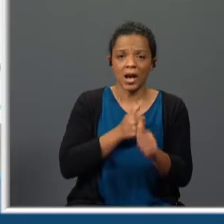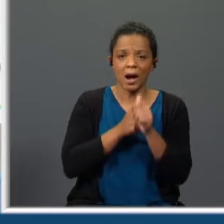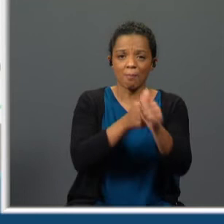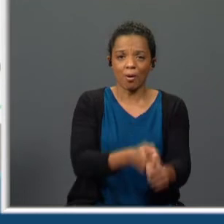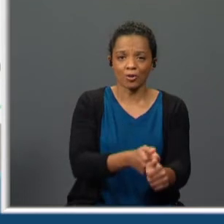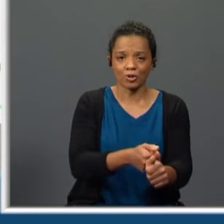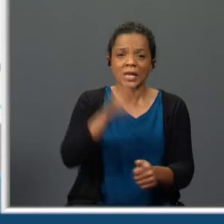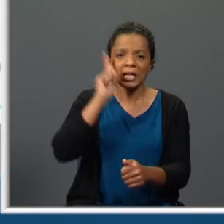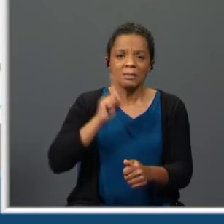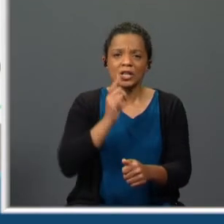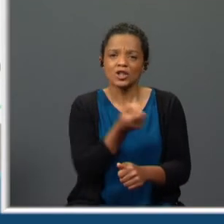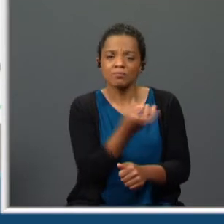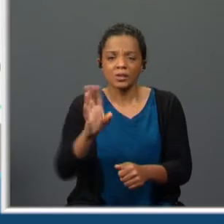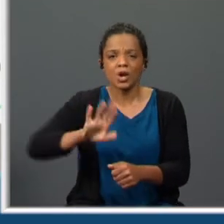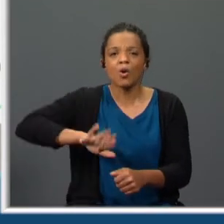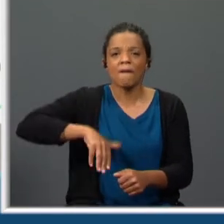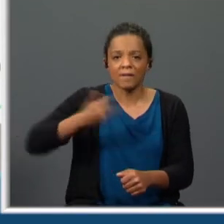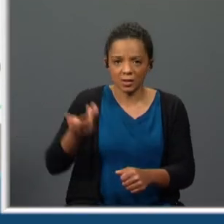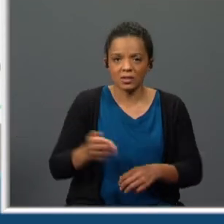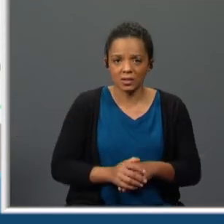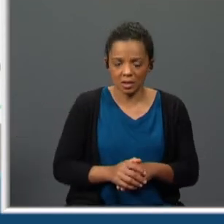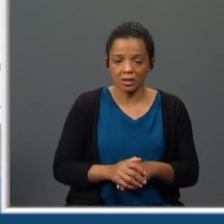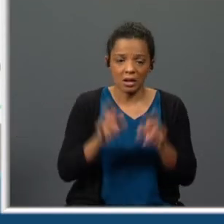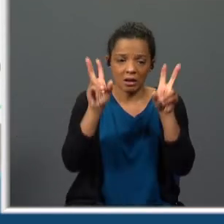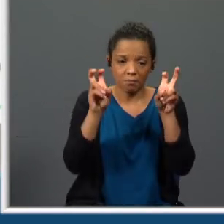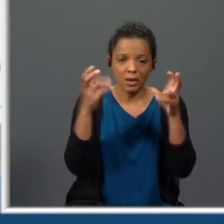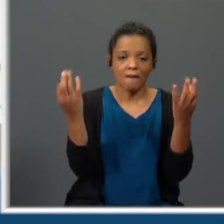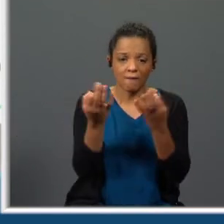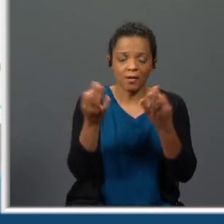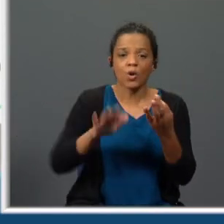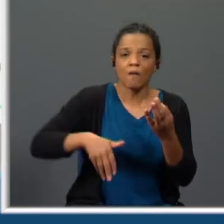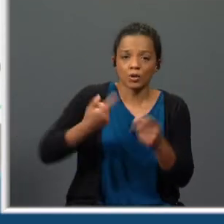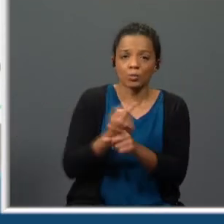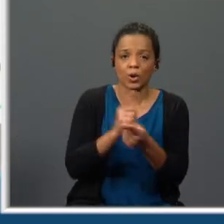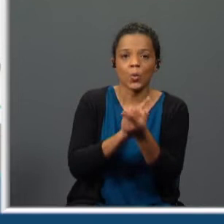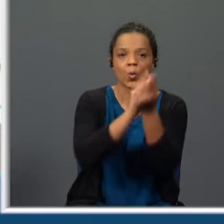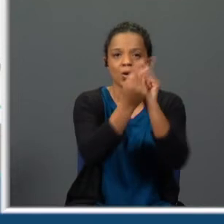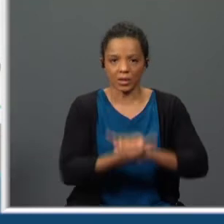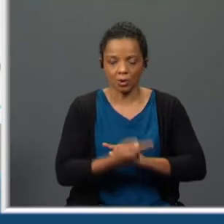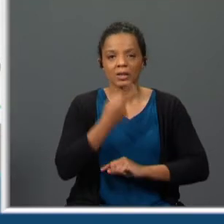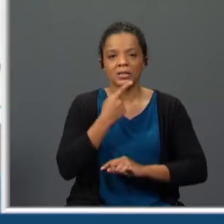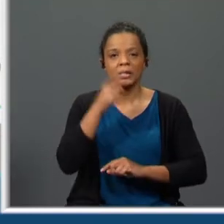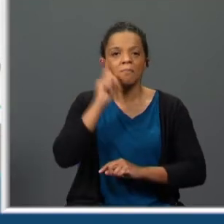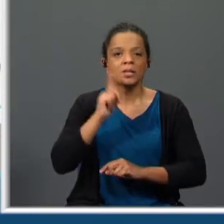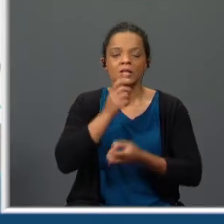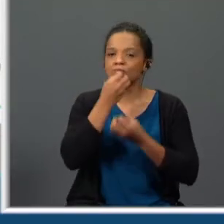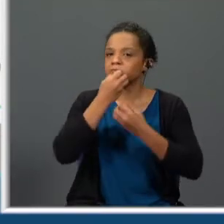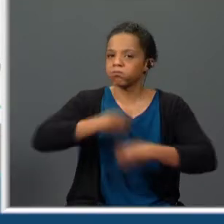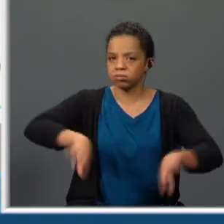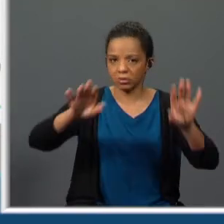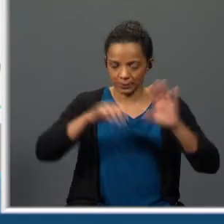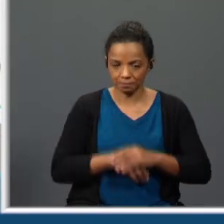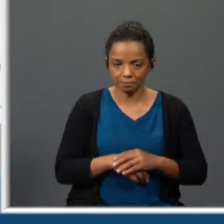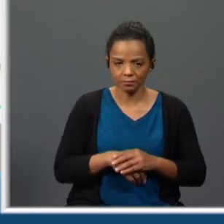converteu muitas moças é verdade e converter aparece entre aspas porque é exatamente o contrário perdeu muitas moças o